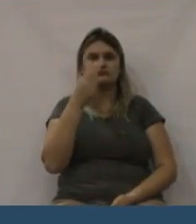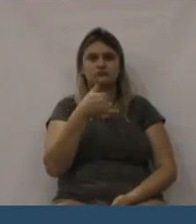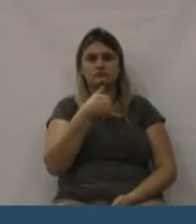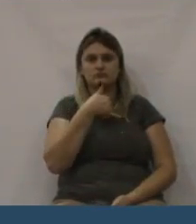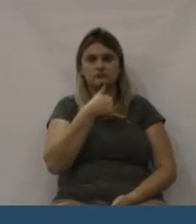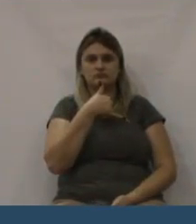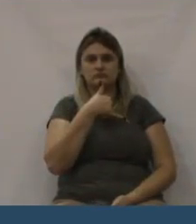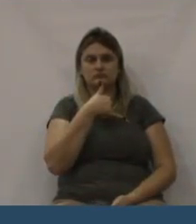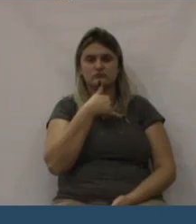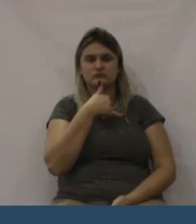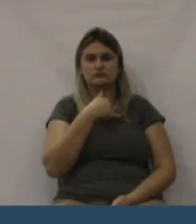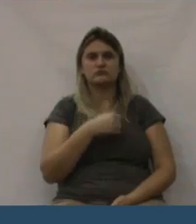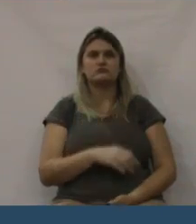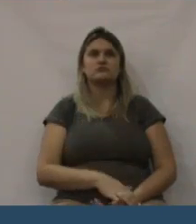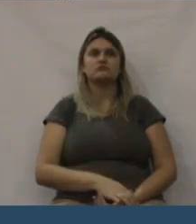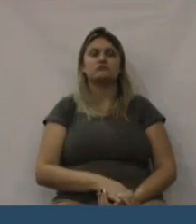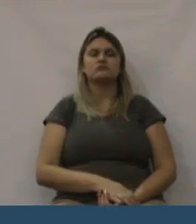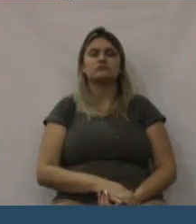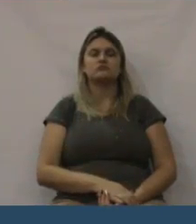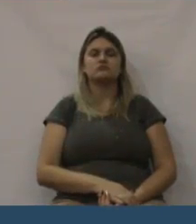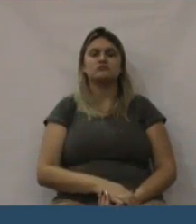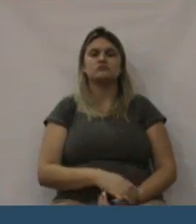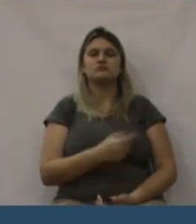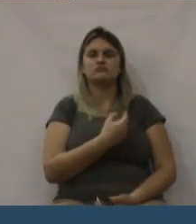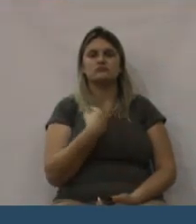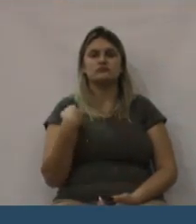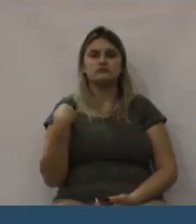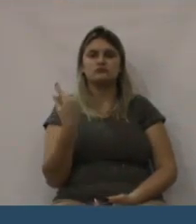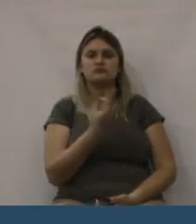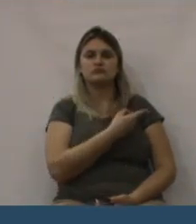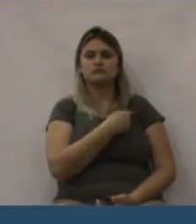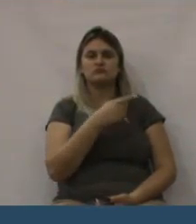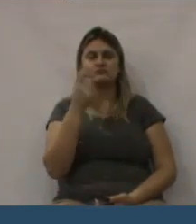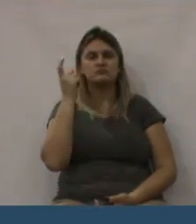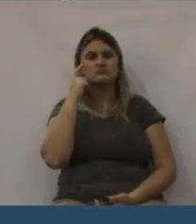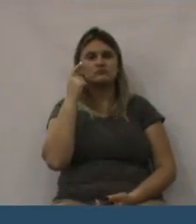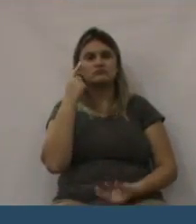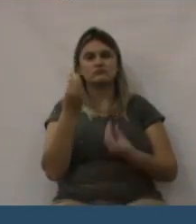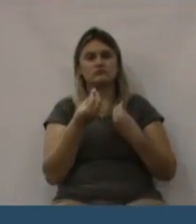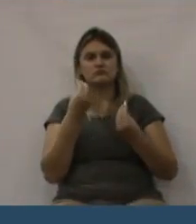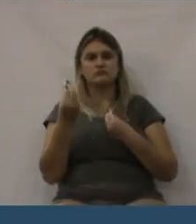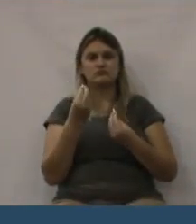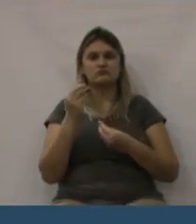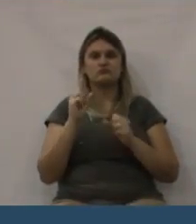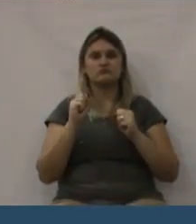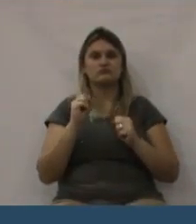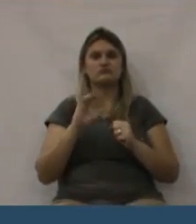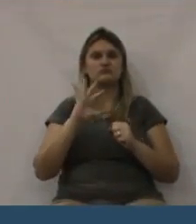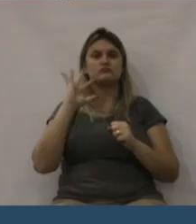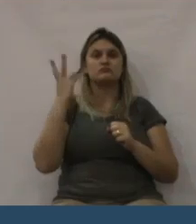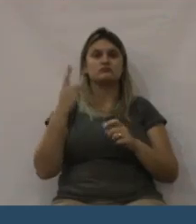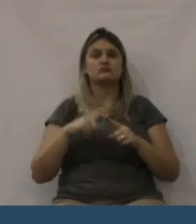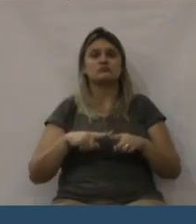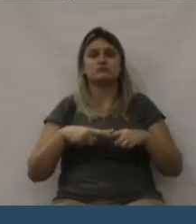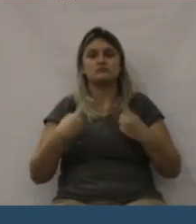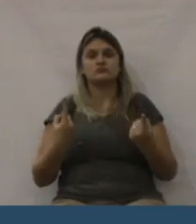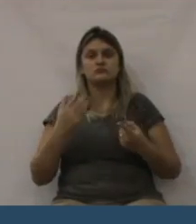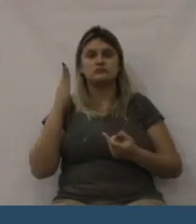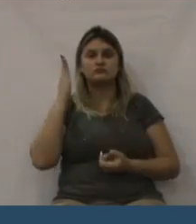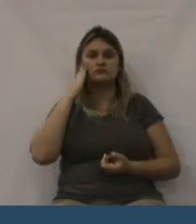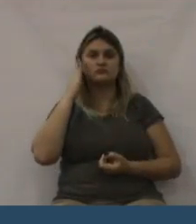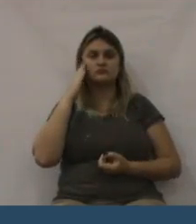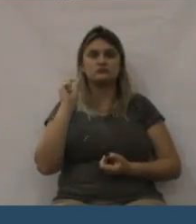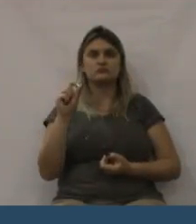E quero comentar um pouco sobre ontem. Ontem foi um dia muito triste para todo o nosso país. Eu